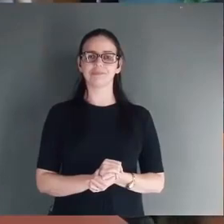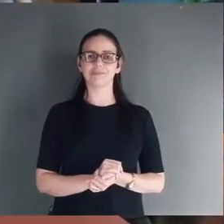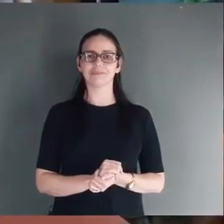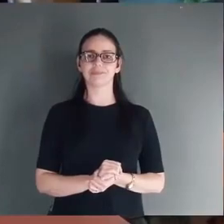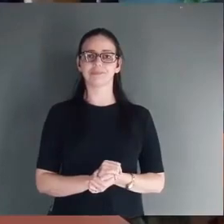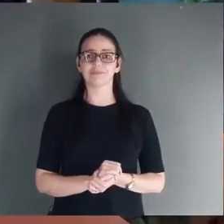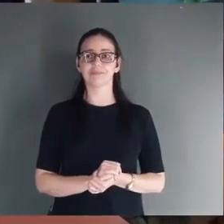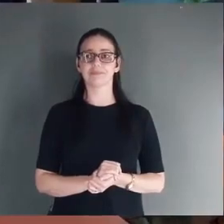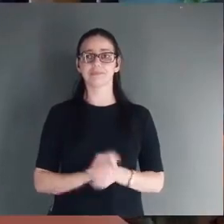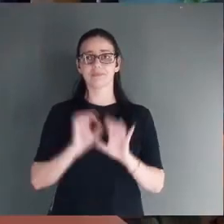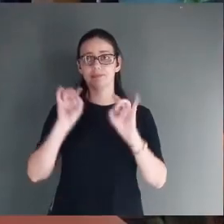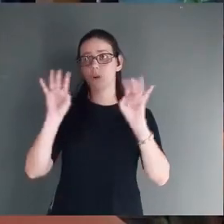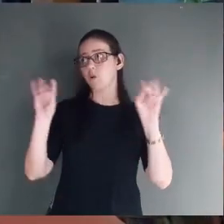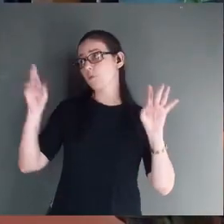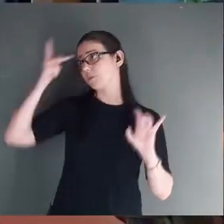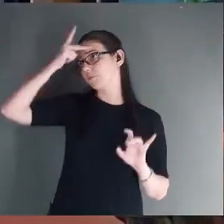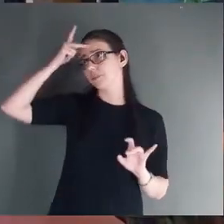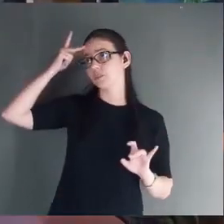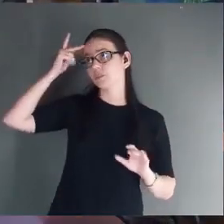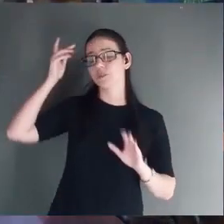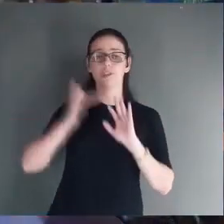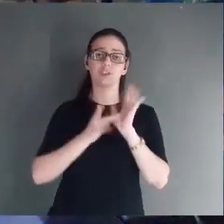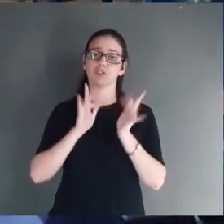Para alguns aqui ele ainda não nasceu.